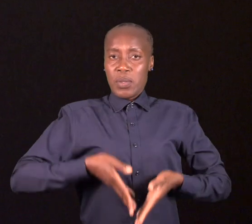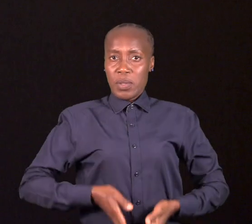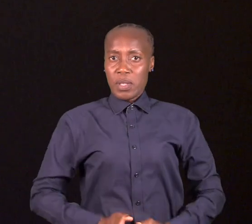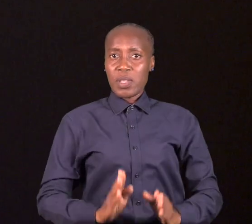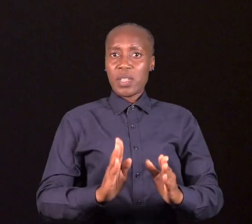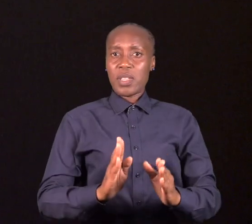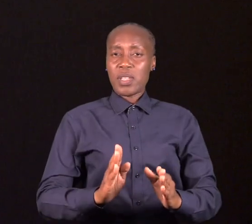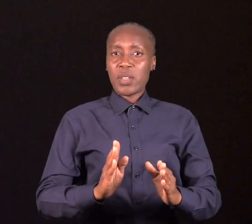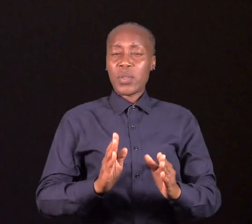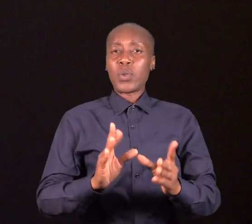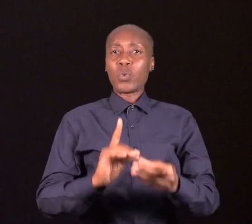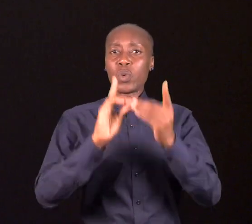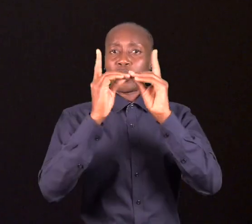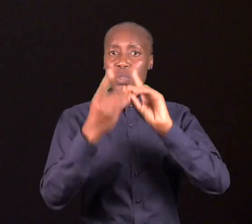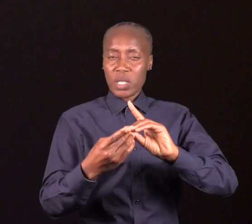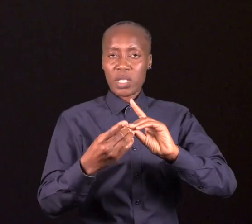adolescentes e jovens.